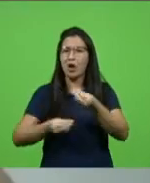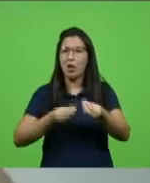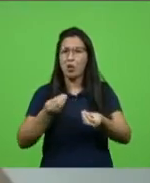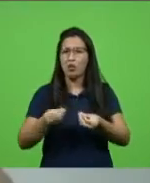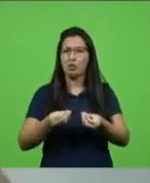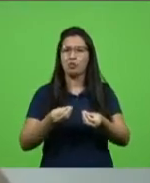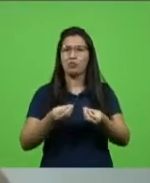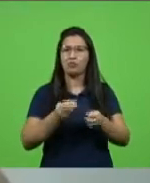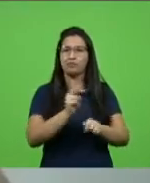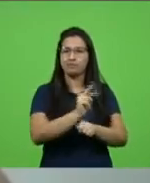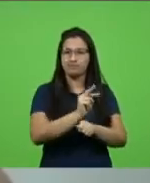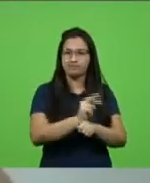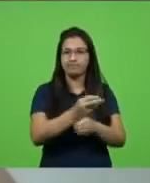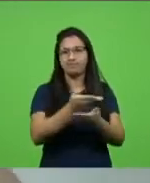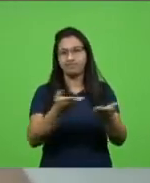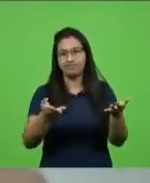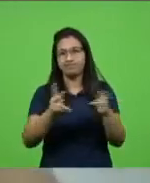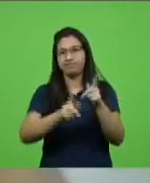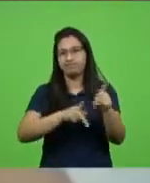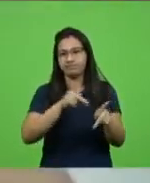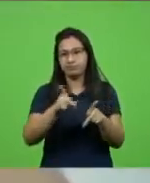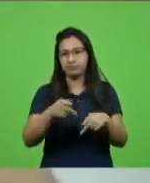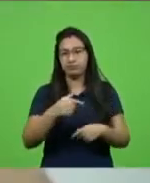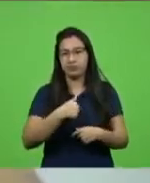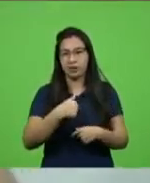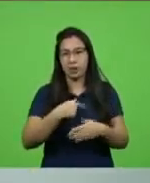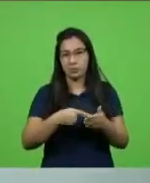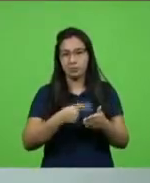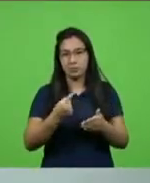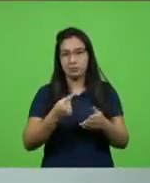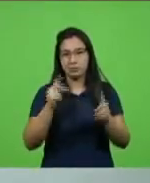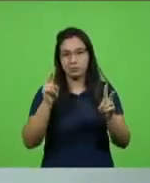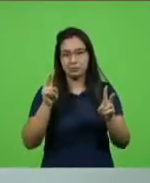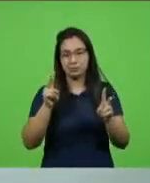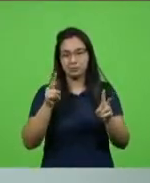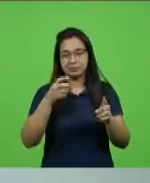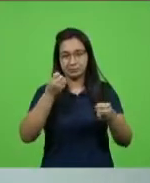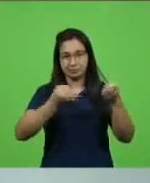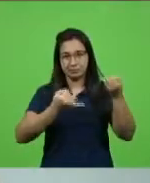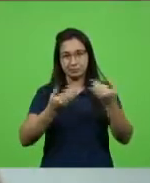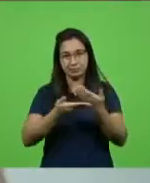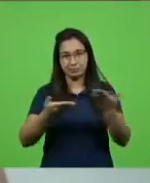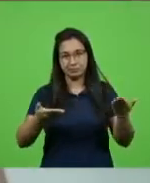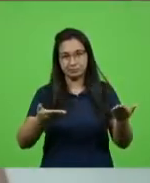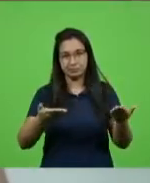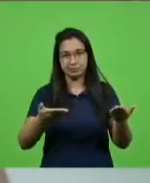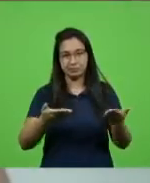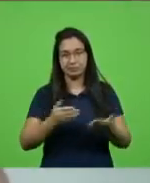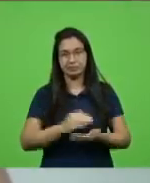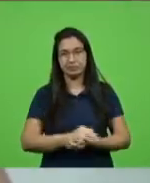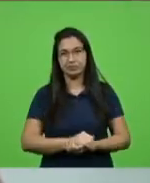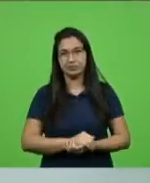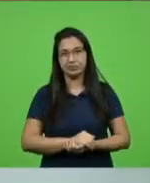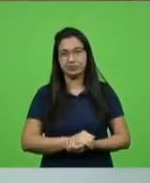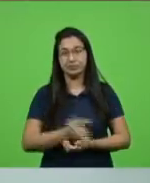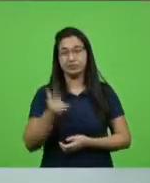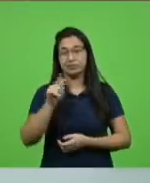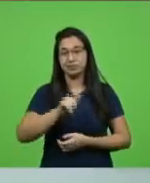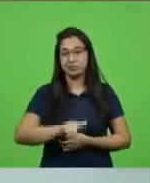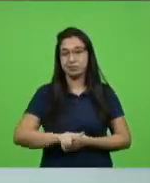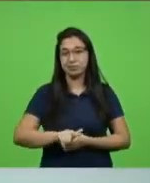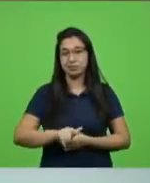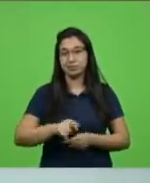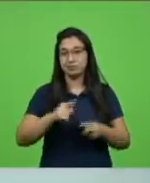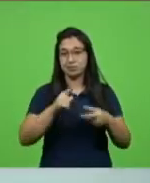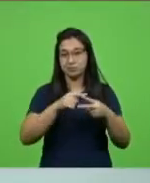proteção da nossa população. Essa é a minha primeira fala, o meu primeiro abraço ao parlamento. Eu quero também pontuar duas